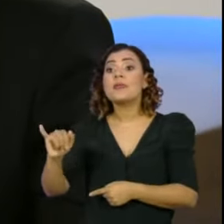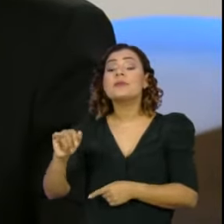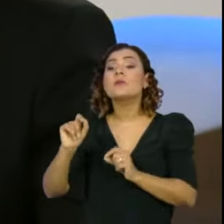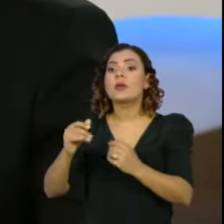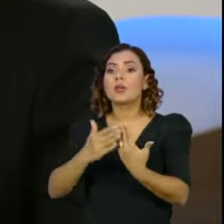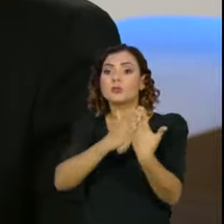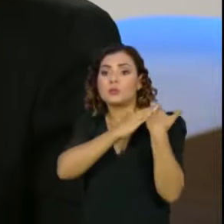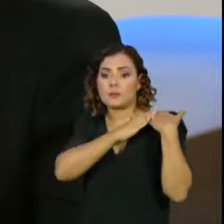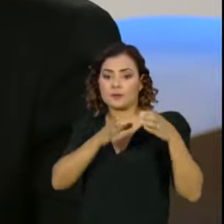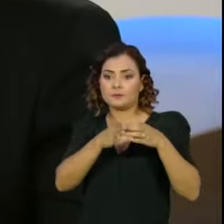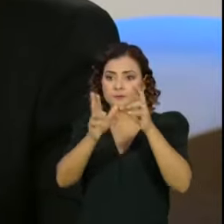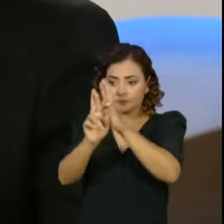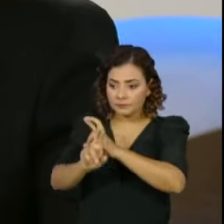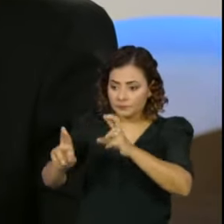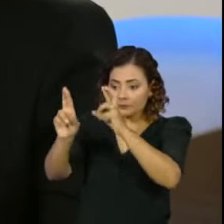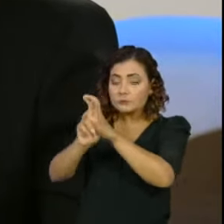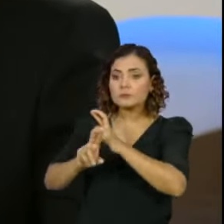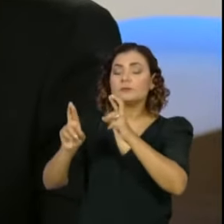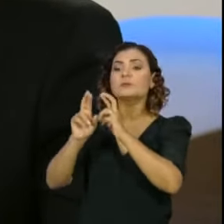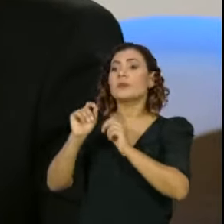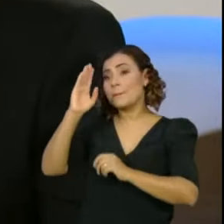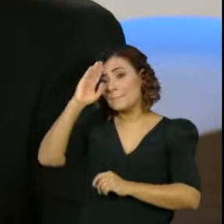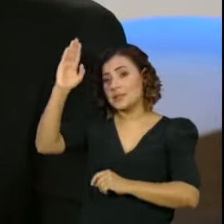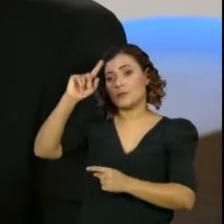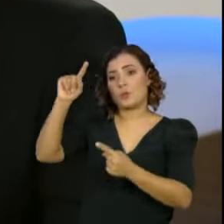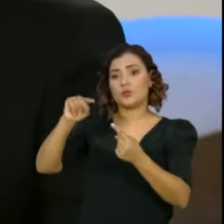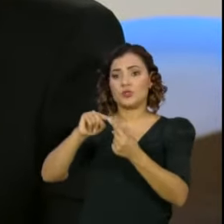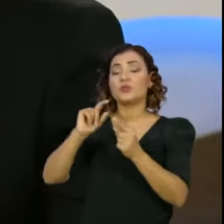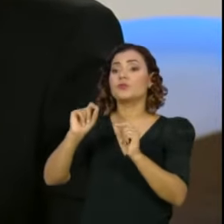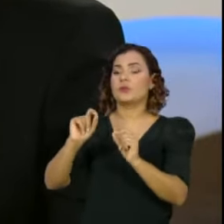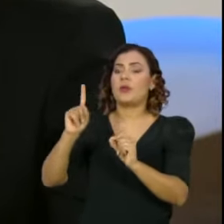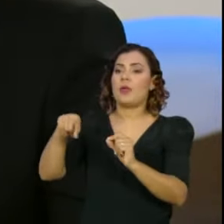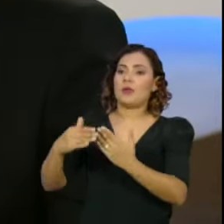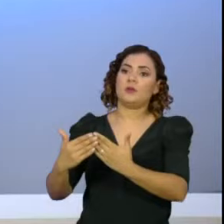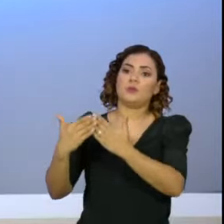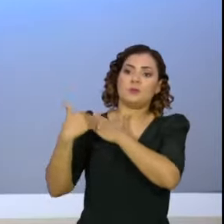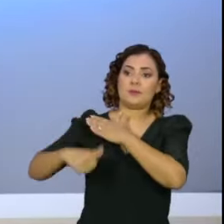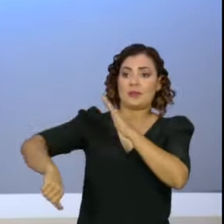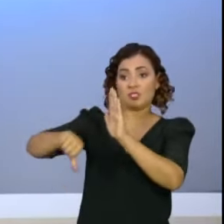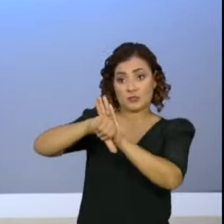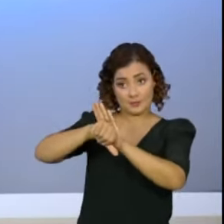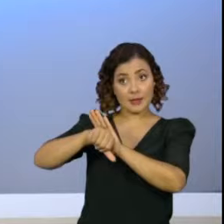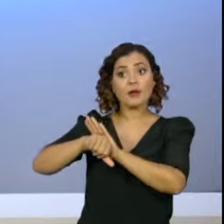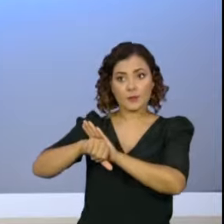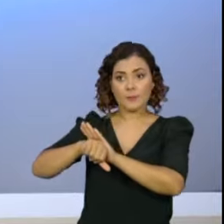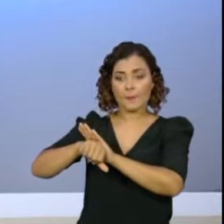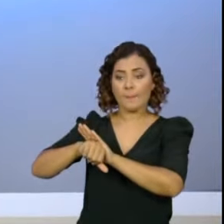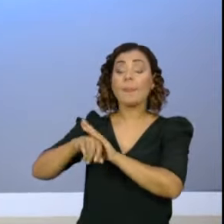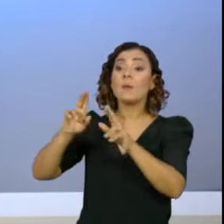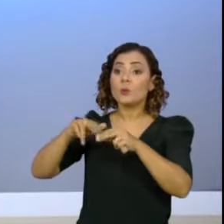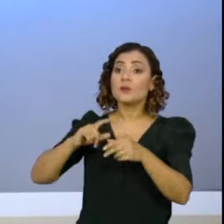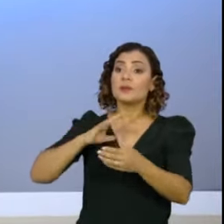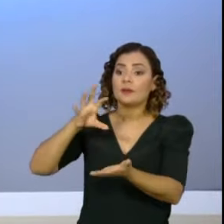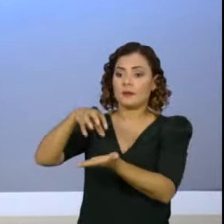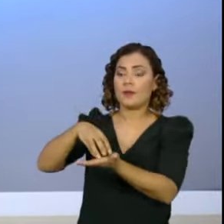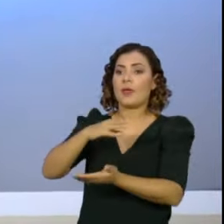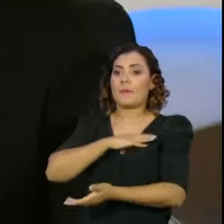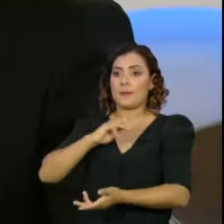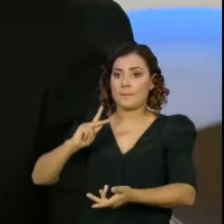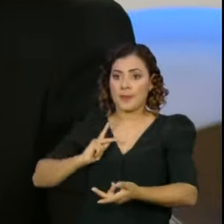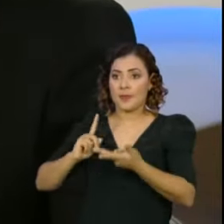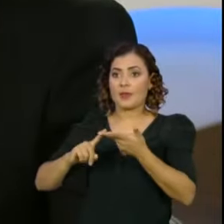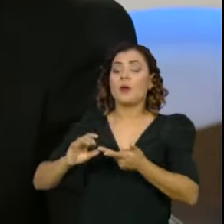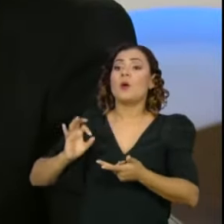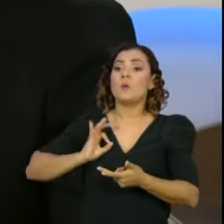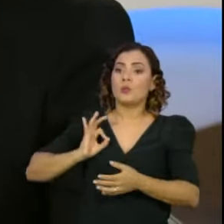comissão parlamentar de inquérito a apuração principal de fatos de responsabilidade criminal. Para isso, há órgãos, como o Ministério Público, a